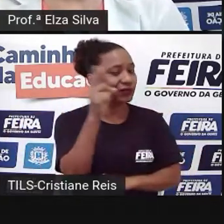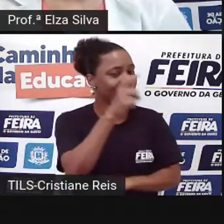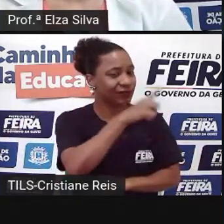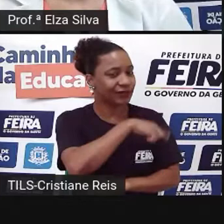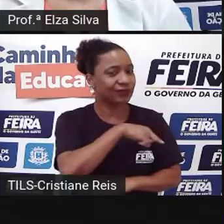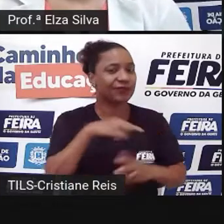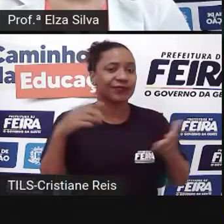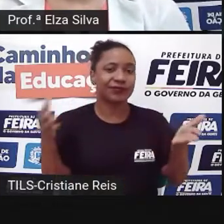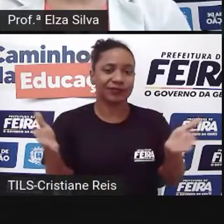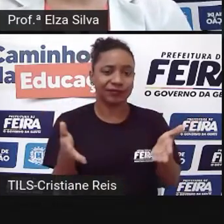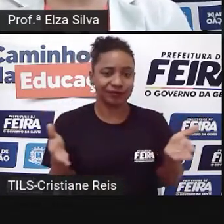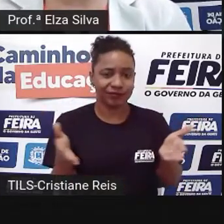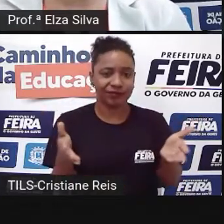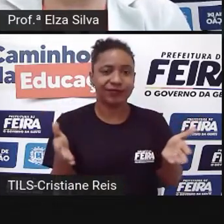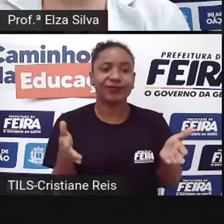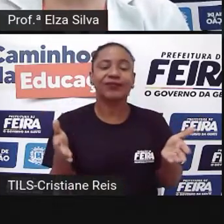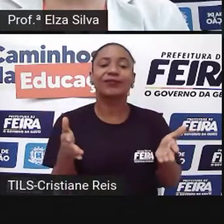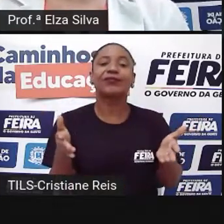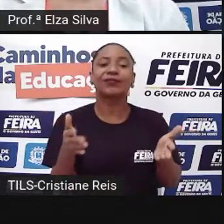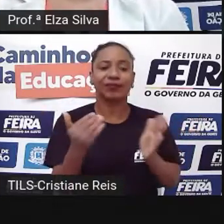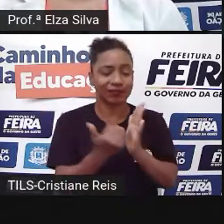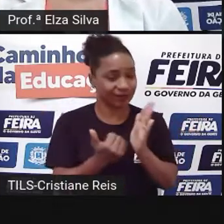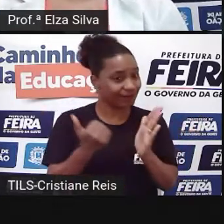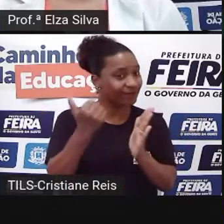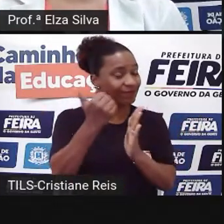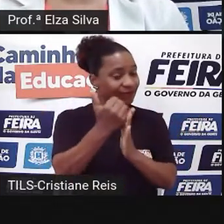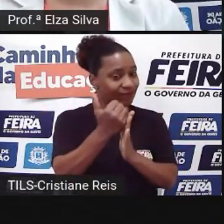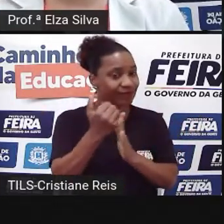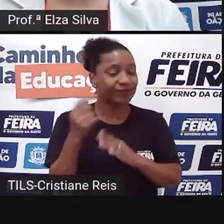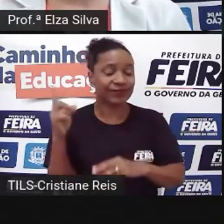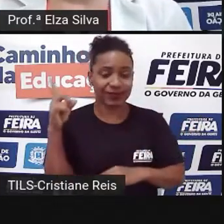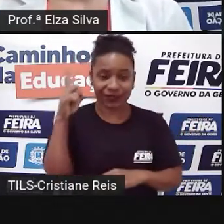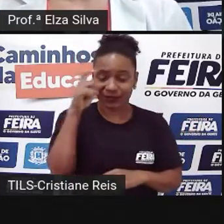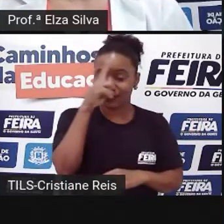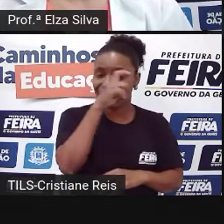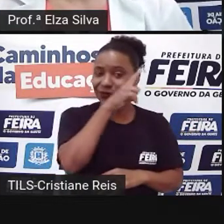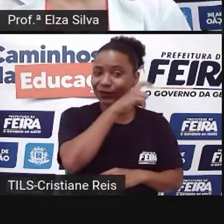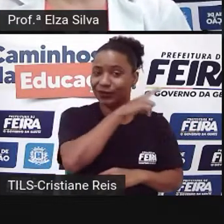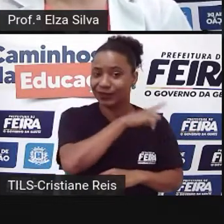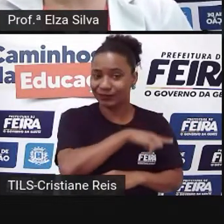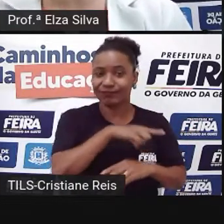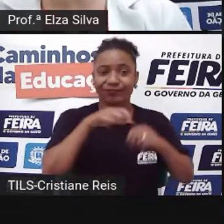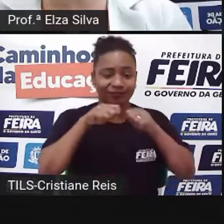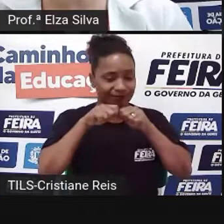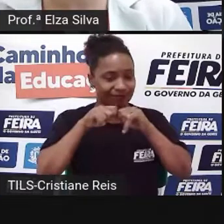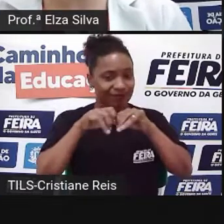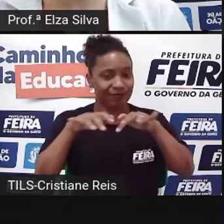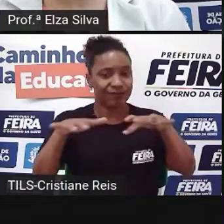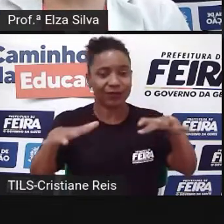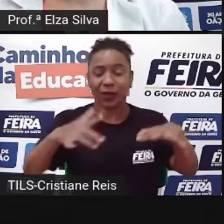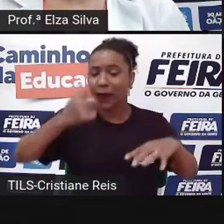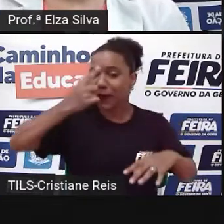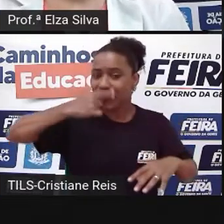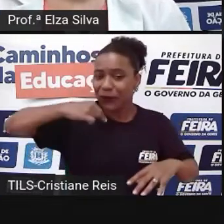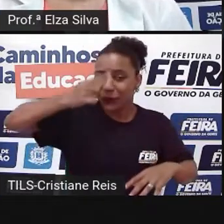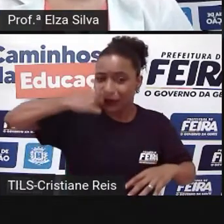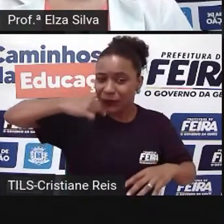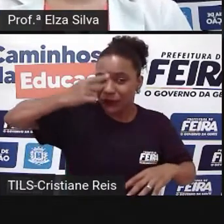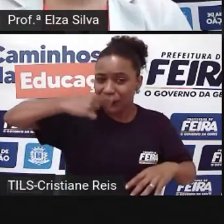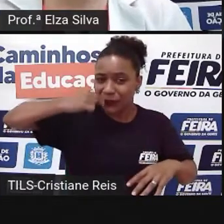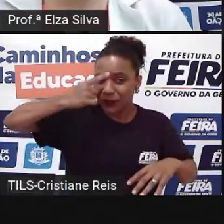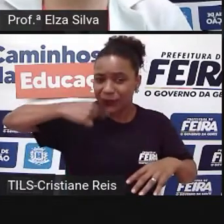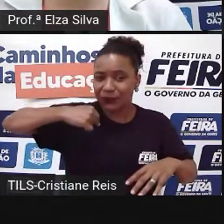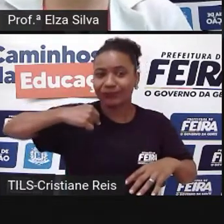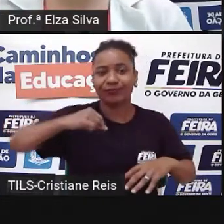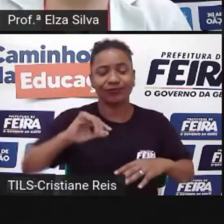agora nós temos mais dificuldades para enfrentar Essa disseminação do vírus da gripe As